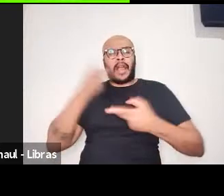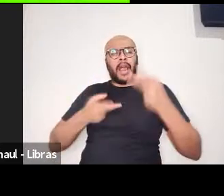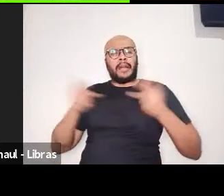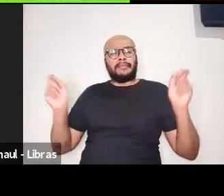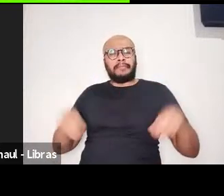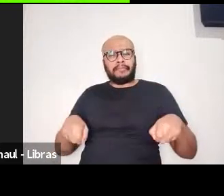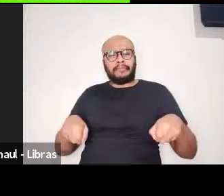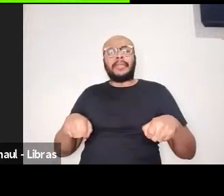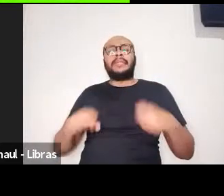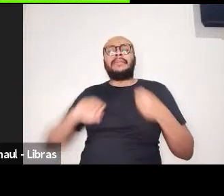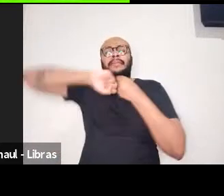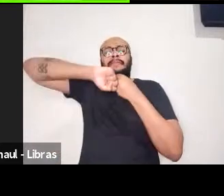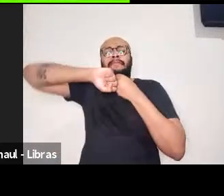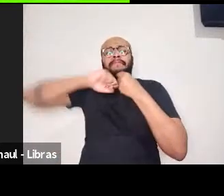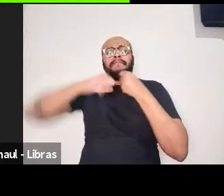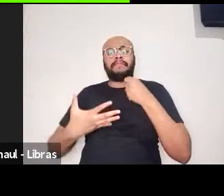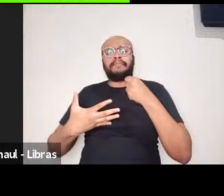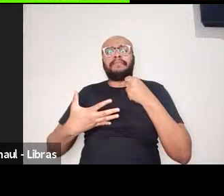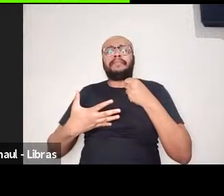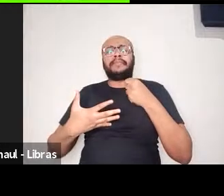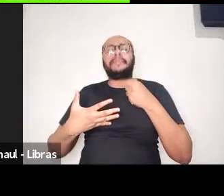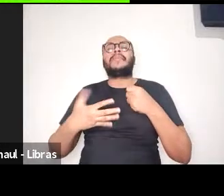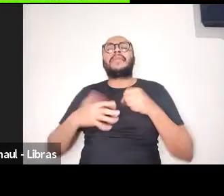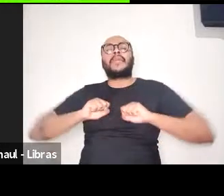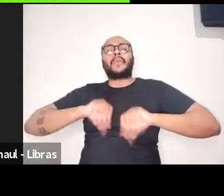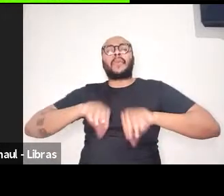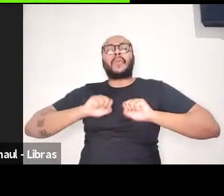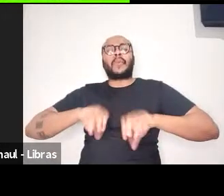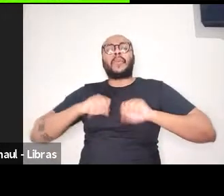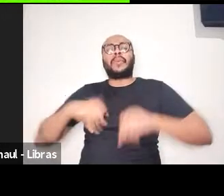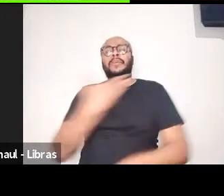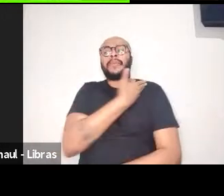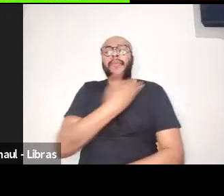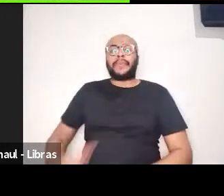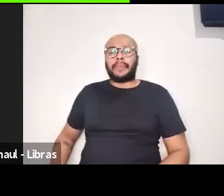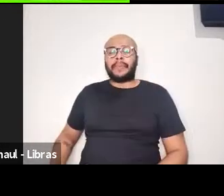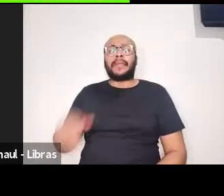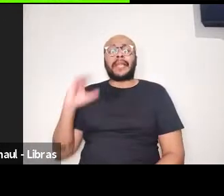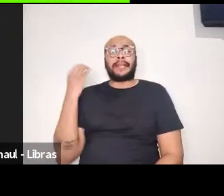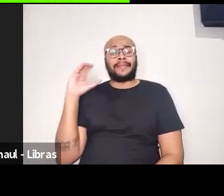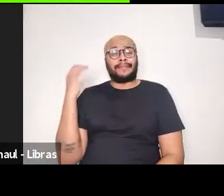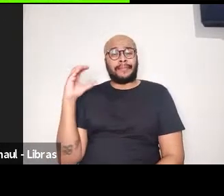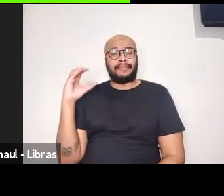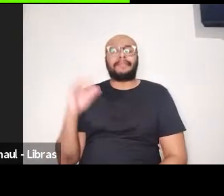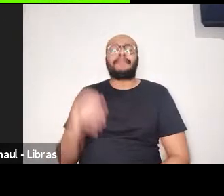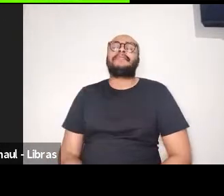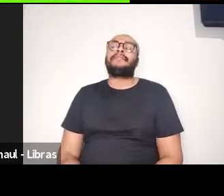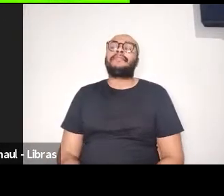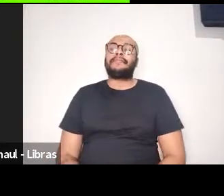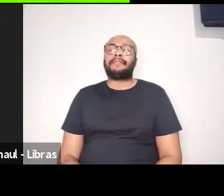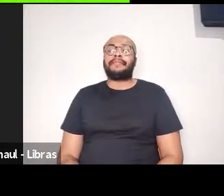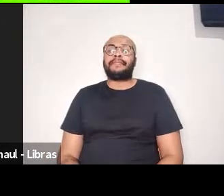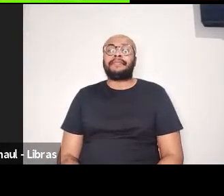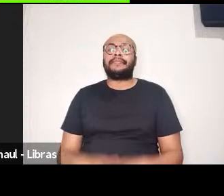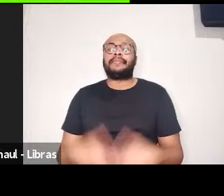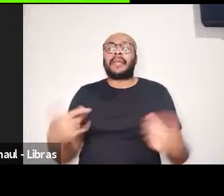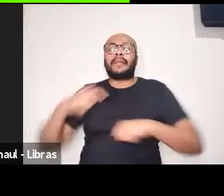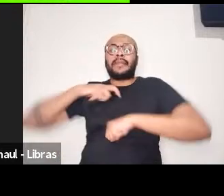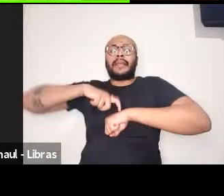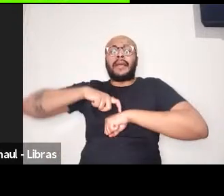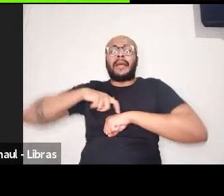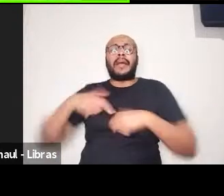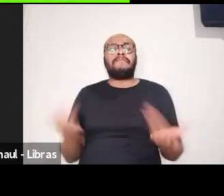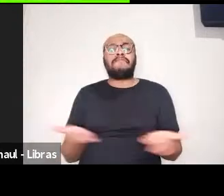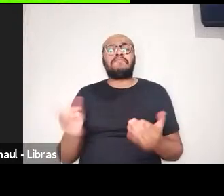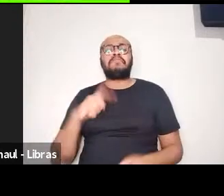democracia, da educação pública e da ciência. Um tempo em